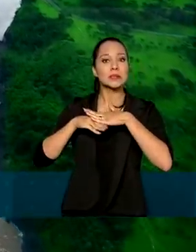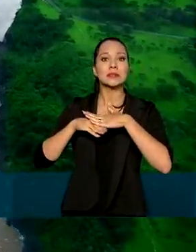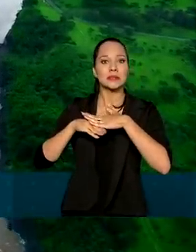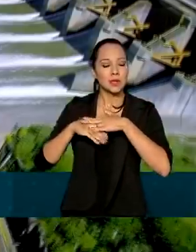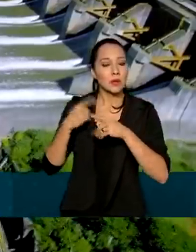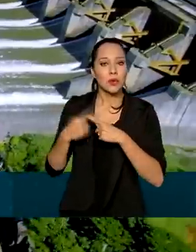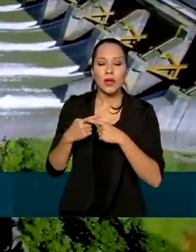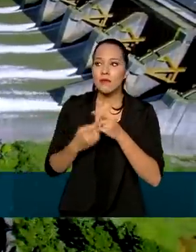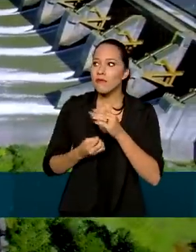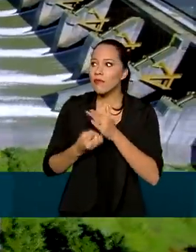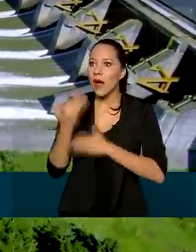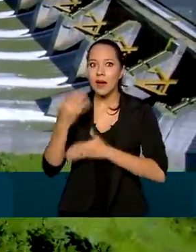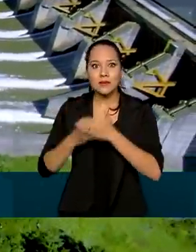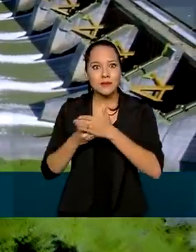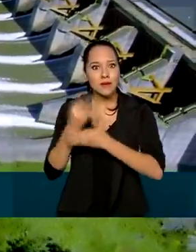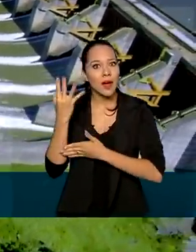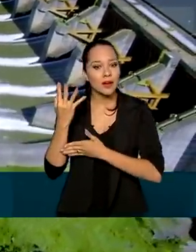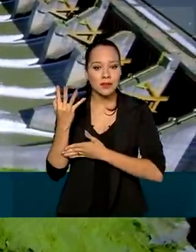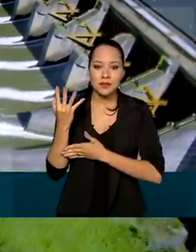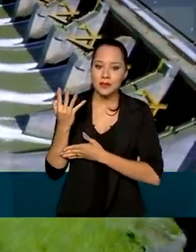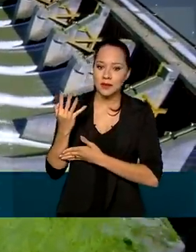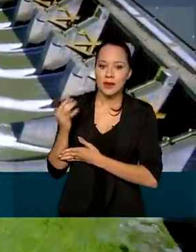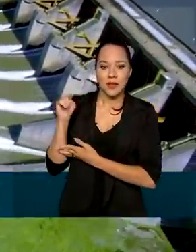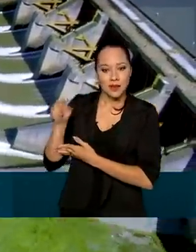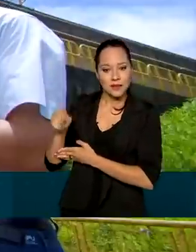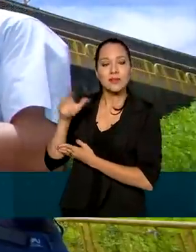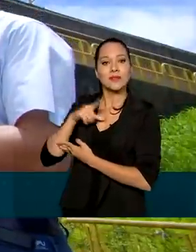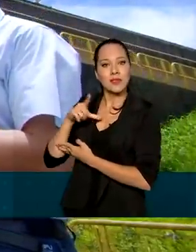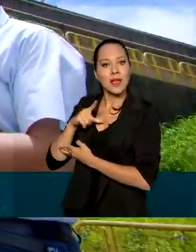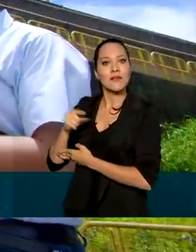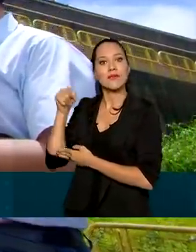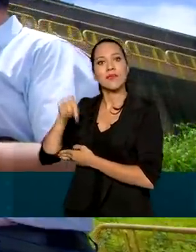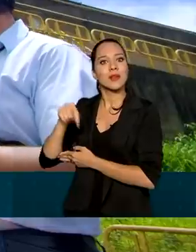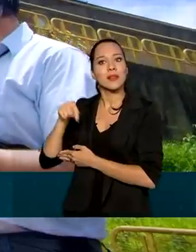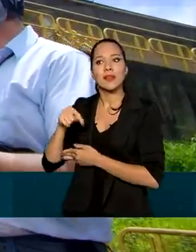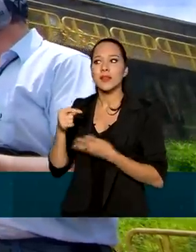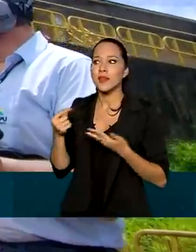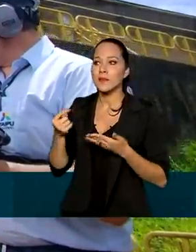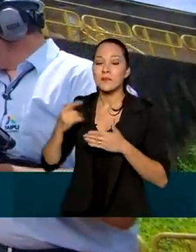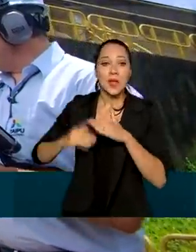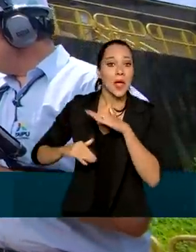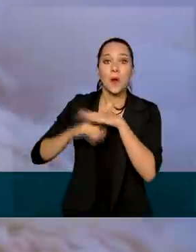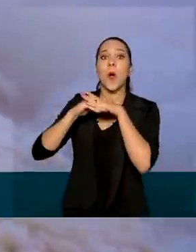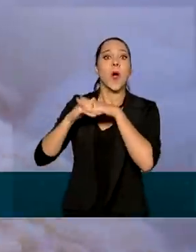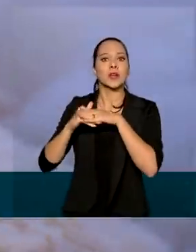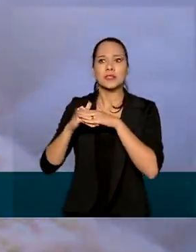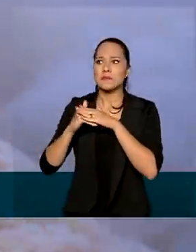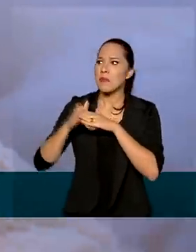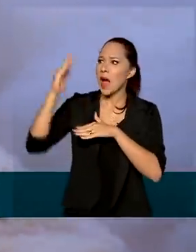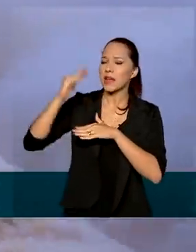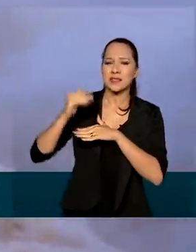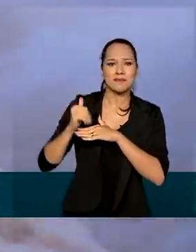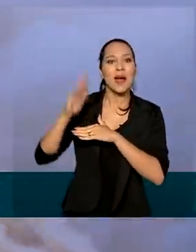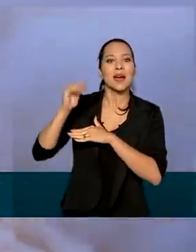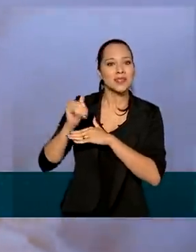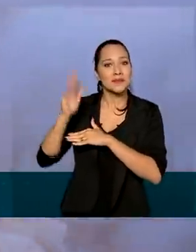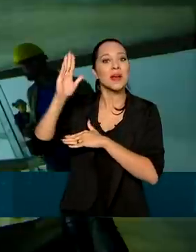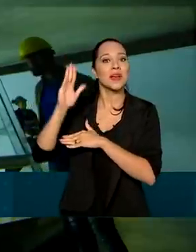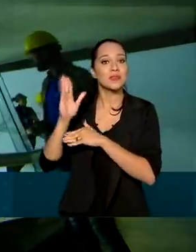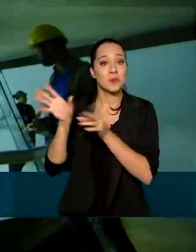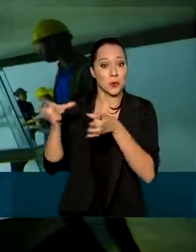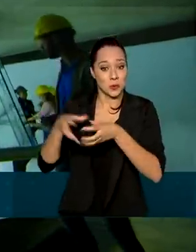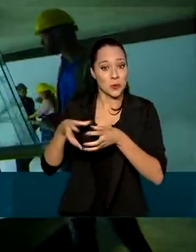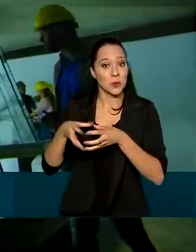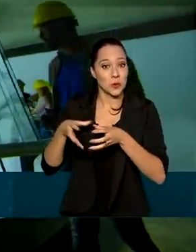várias e várias ocasiões, nós tivemos aqui recordes sendo superados por uma